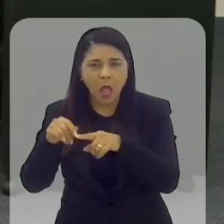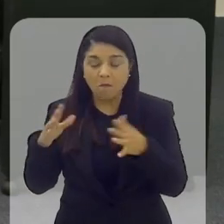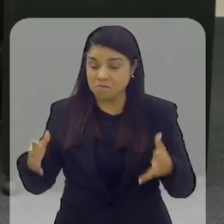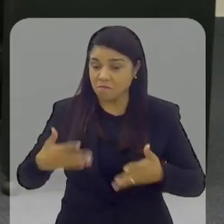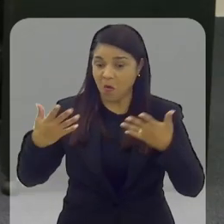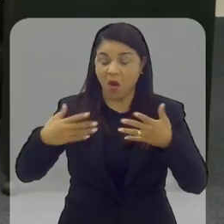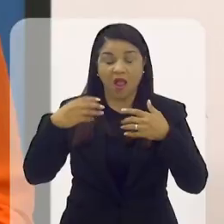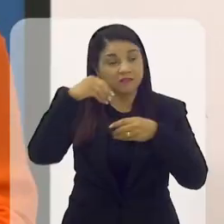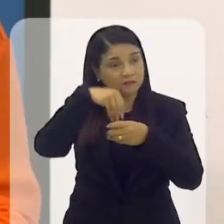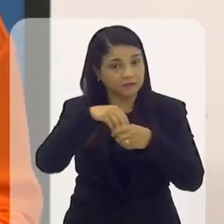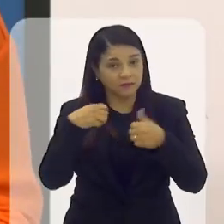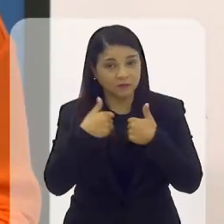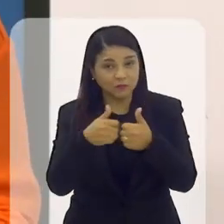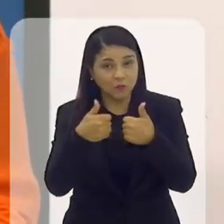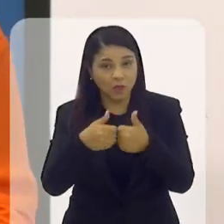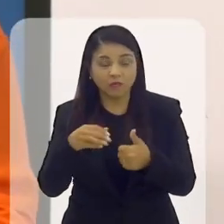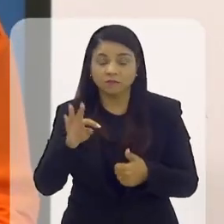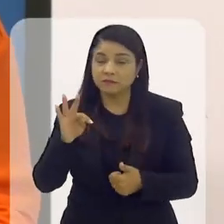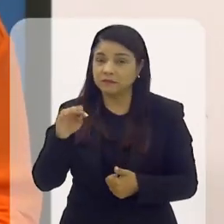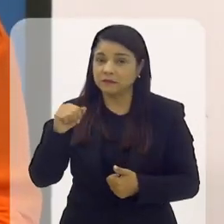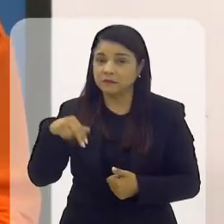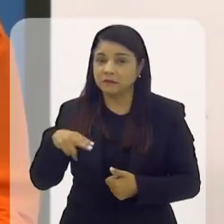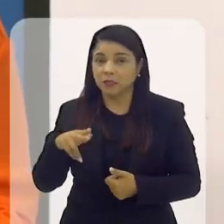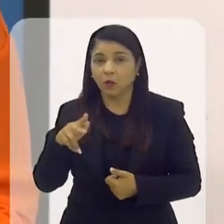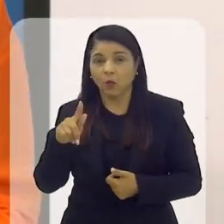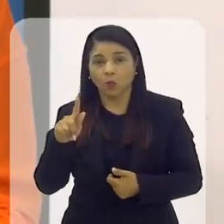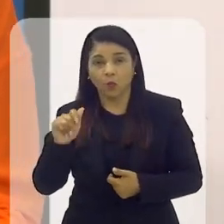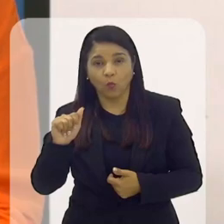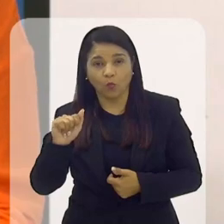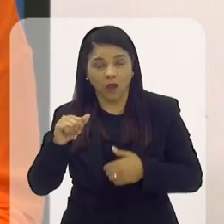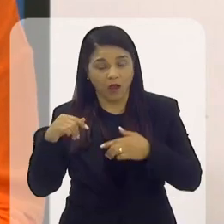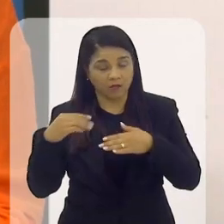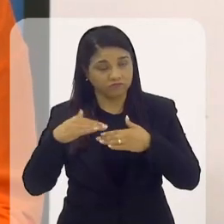estávamos naquela empolgação no ônibus, indo para Tanguá,